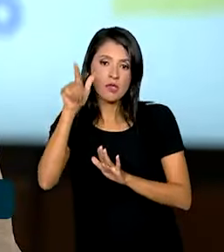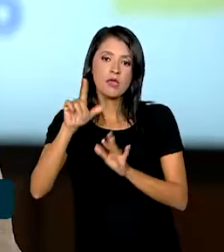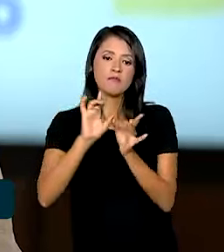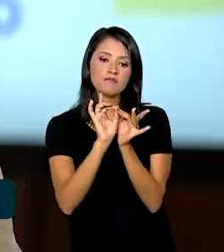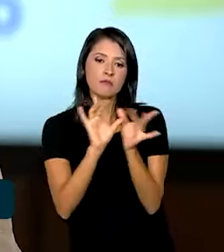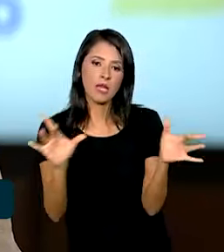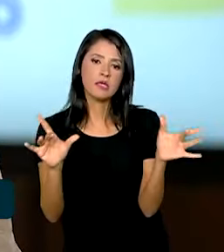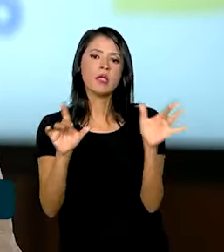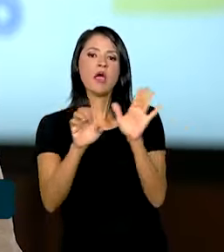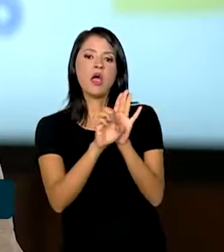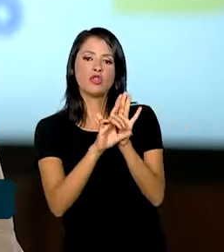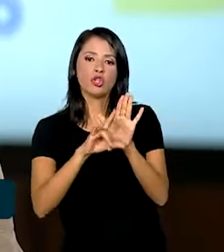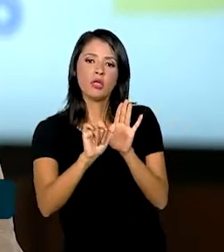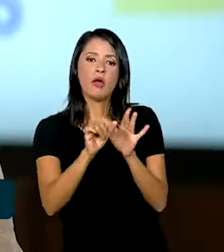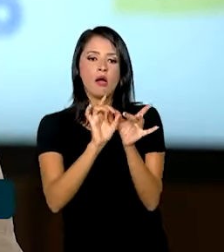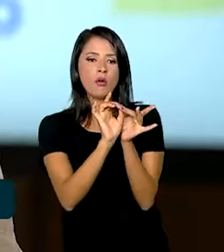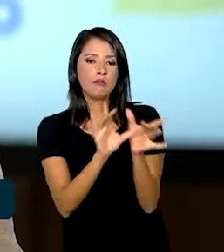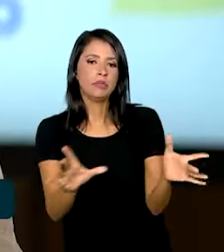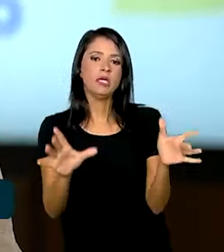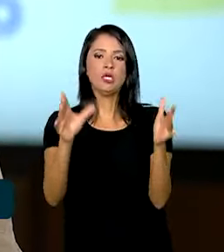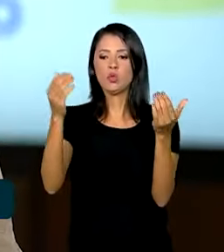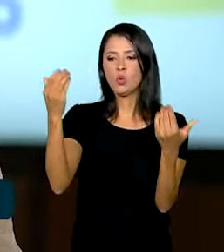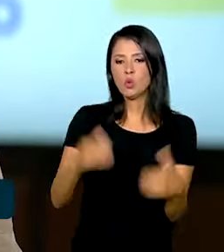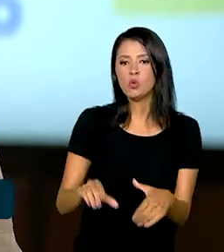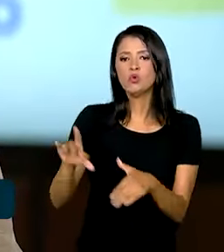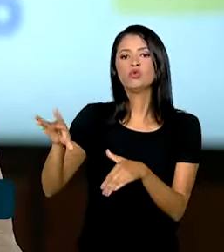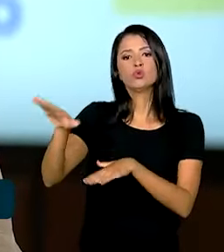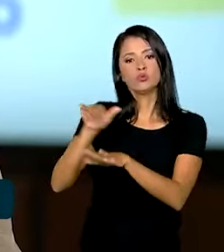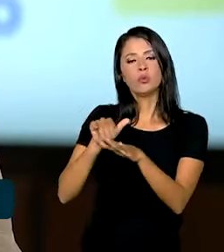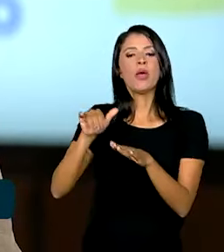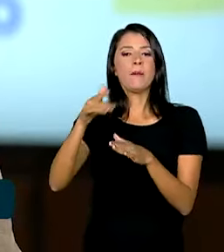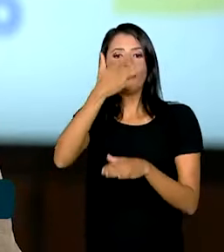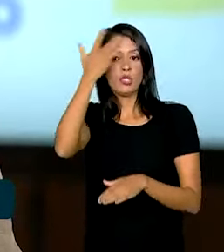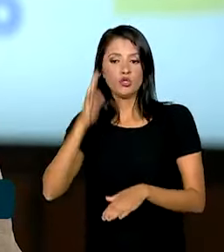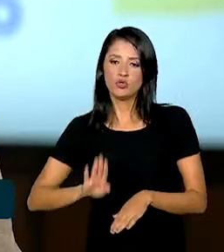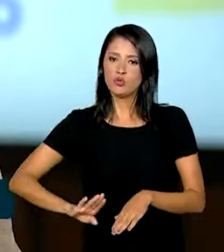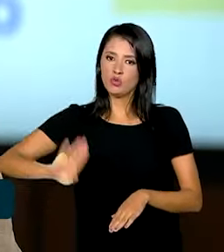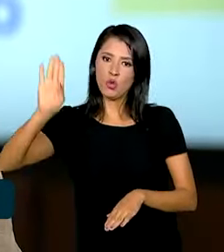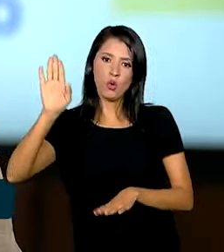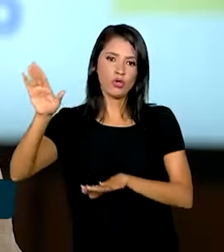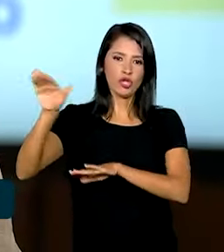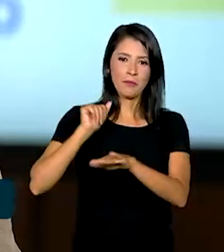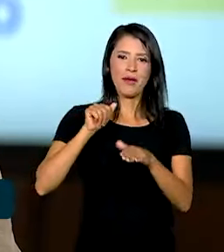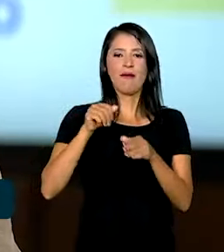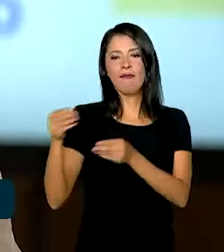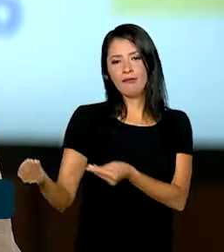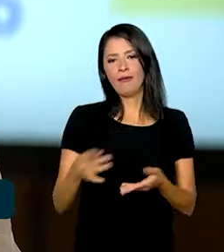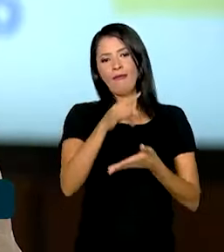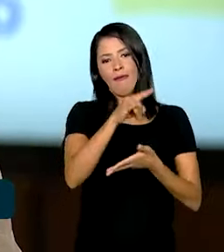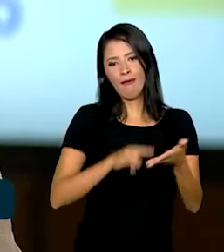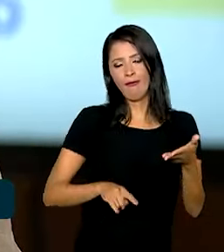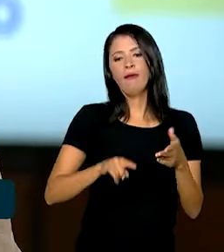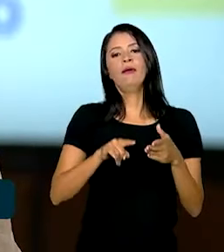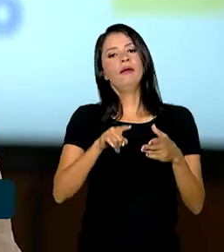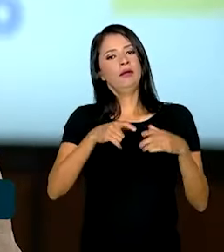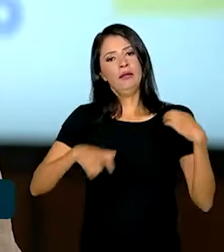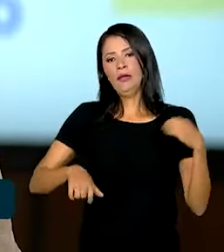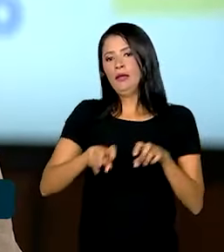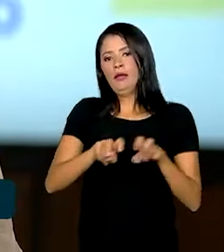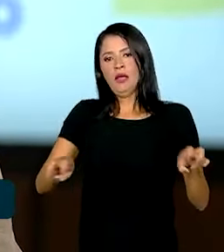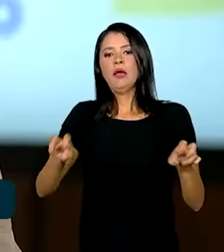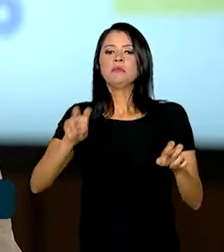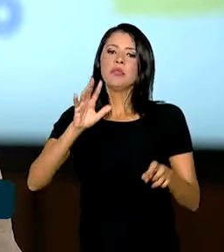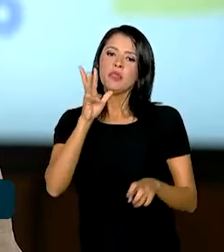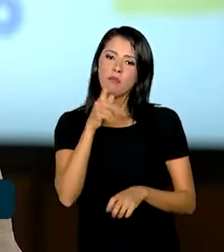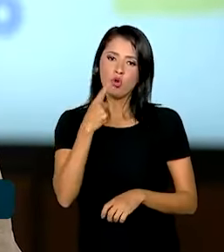a seleção, um concurso, trazer o candidato e esse candidato tomar posse. Então, isso demora um ano e